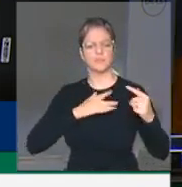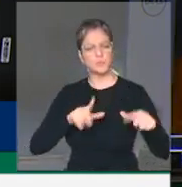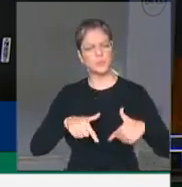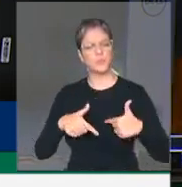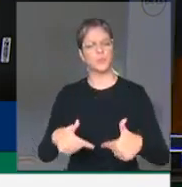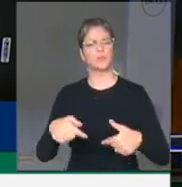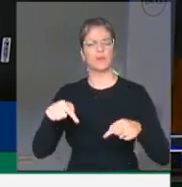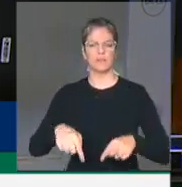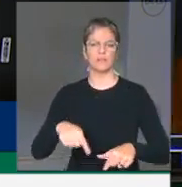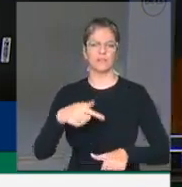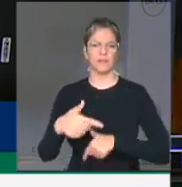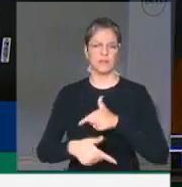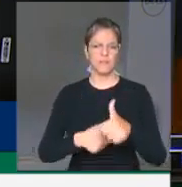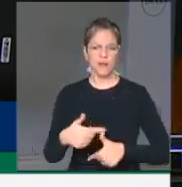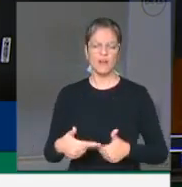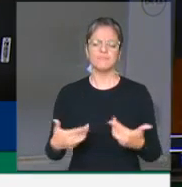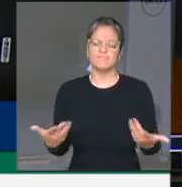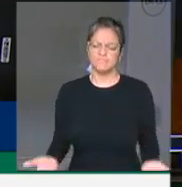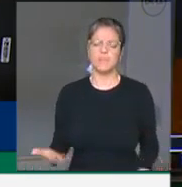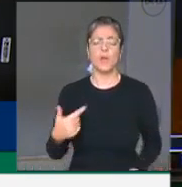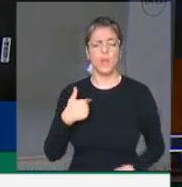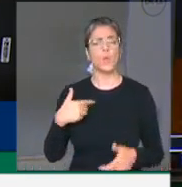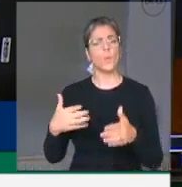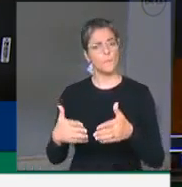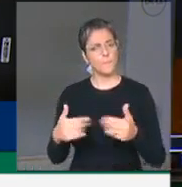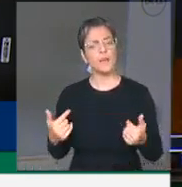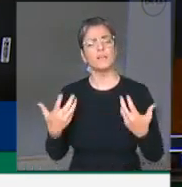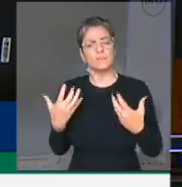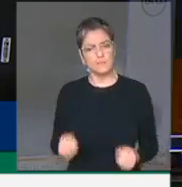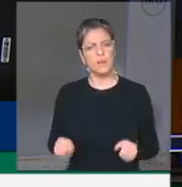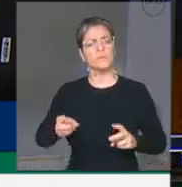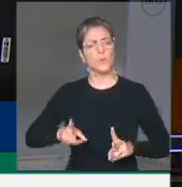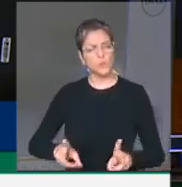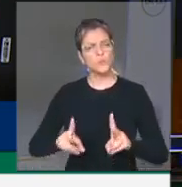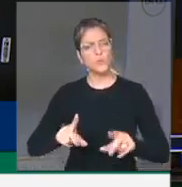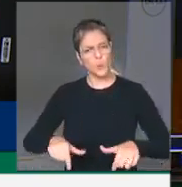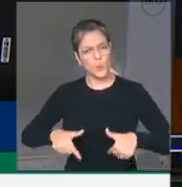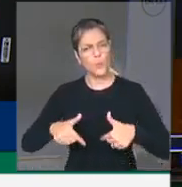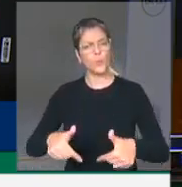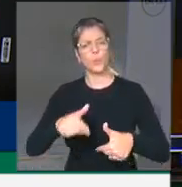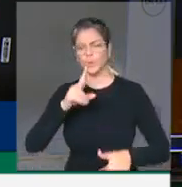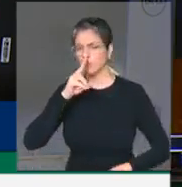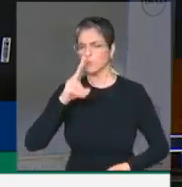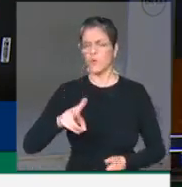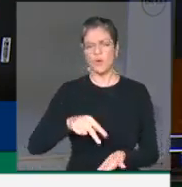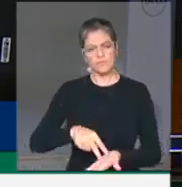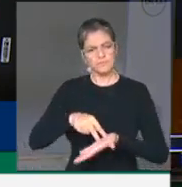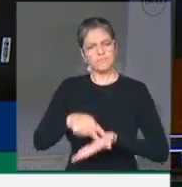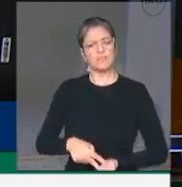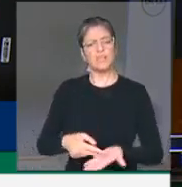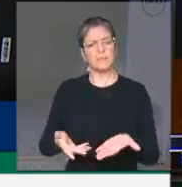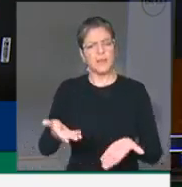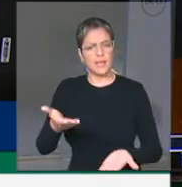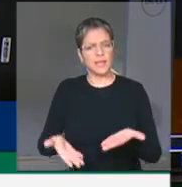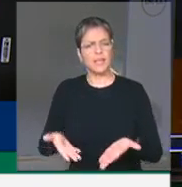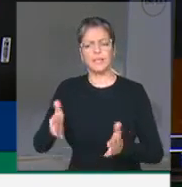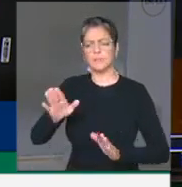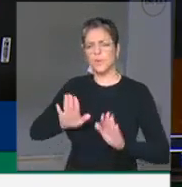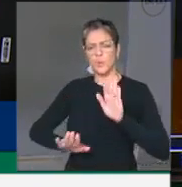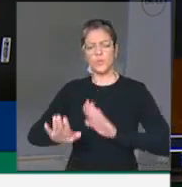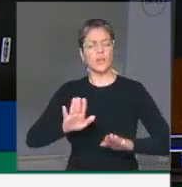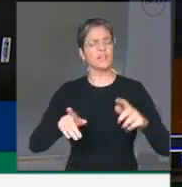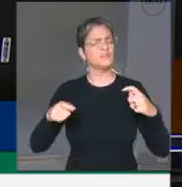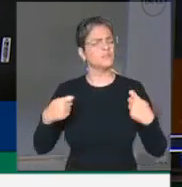Casa, eu lhes peço, sigamos tendo altivez e equilíbrio, firmeza e ponderação. É imprescindível